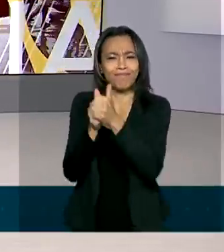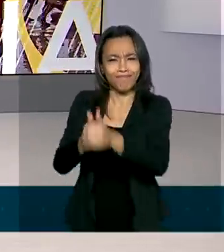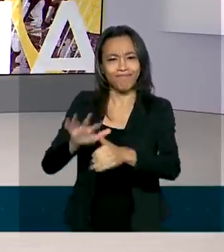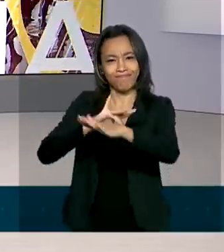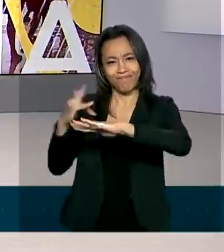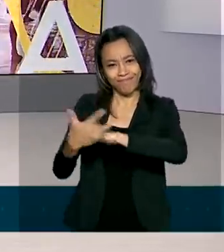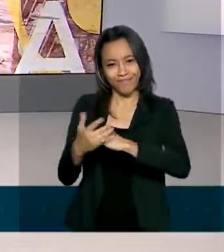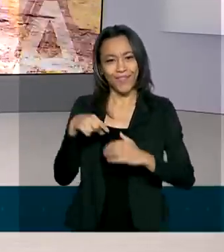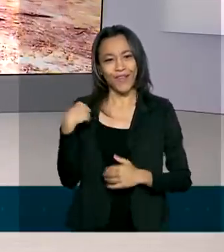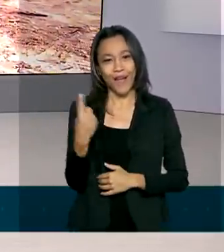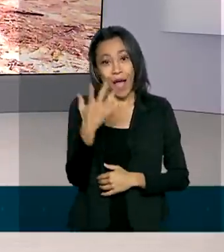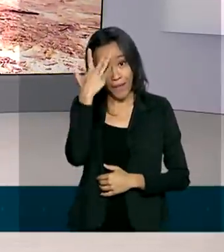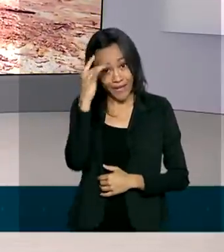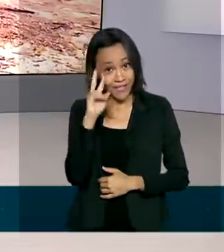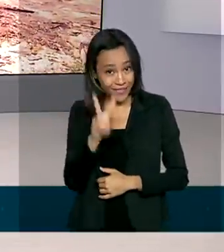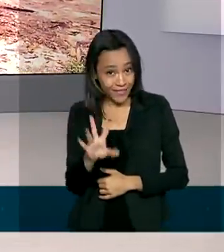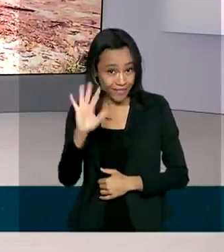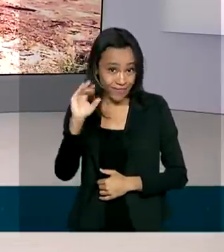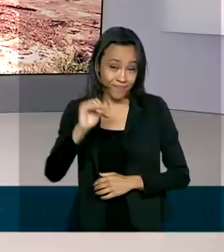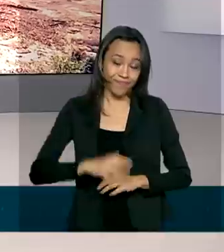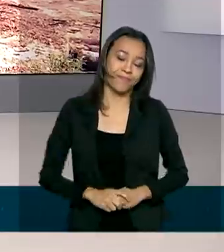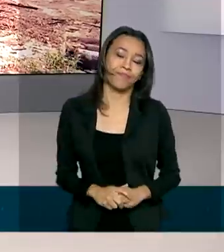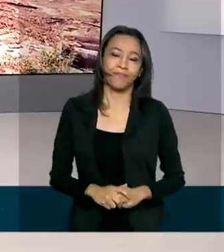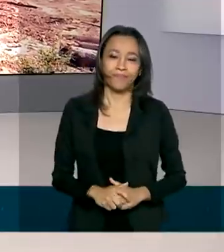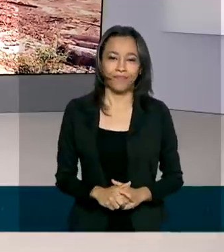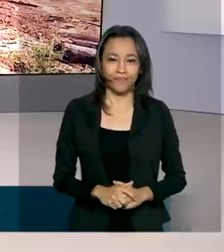sociais. A gente se vê amanhã. Até lá!